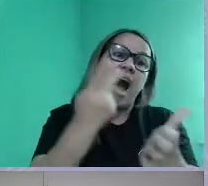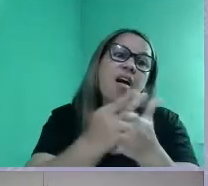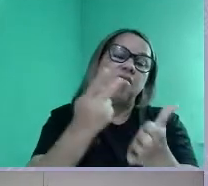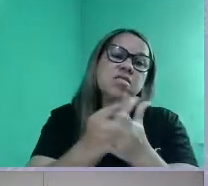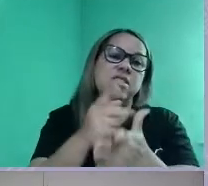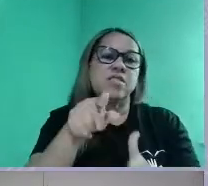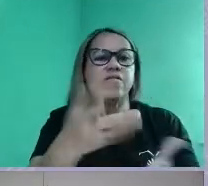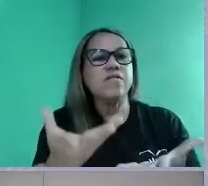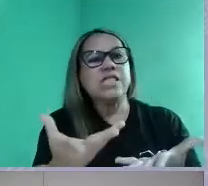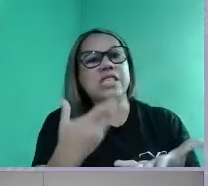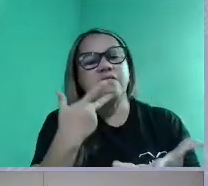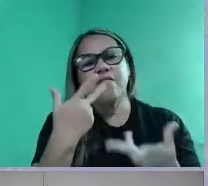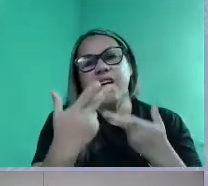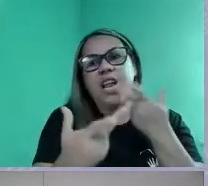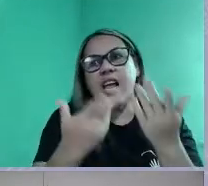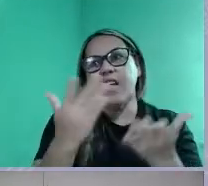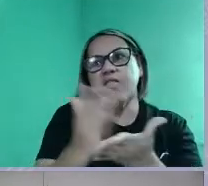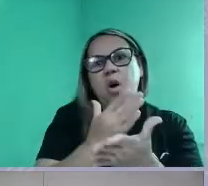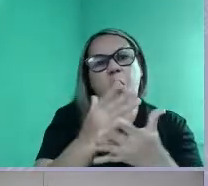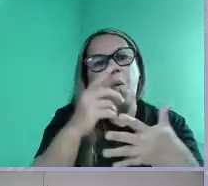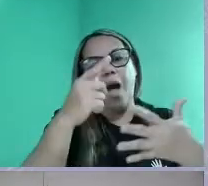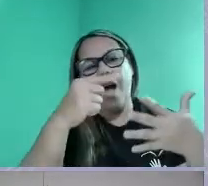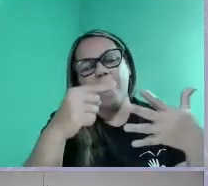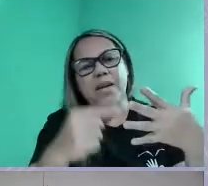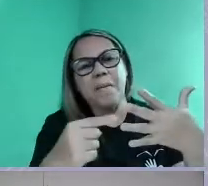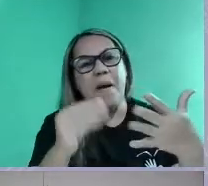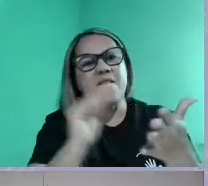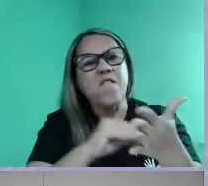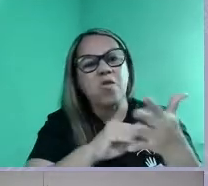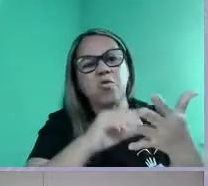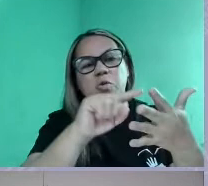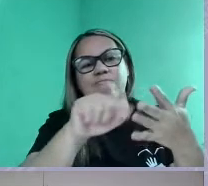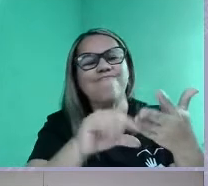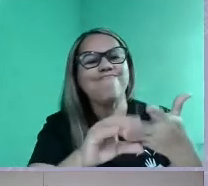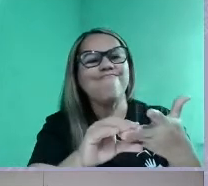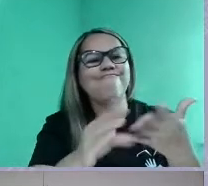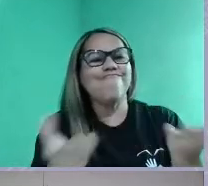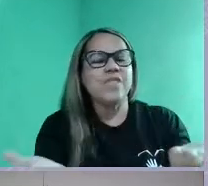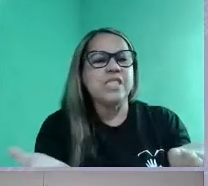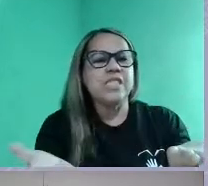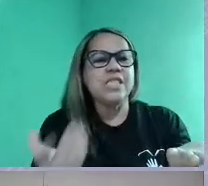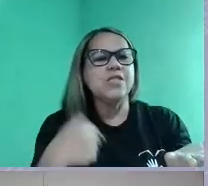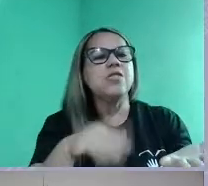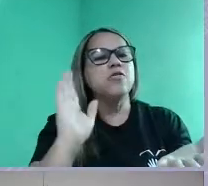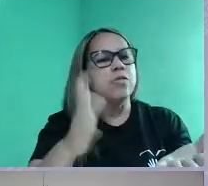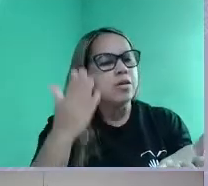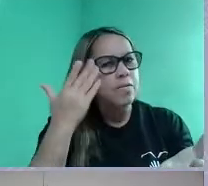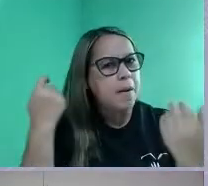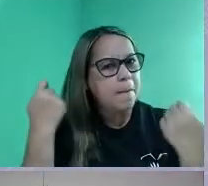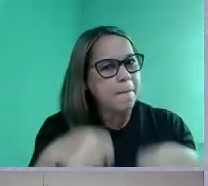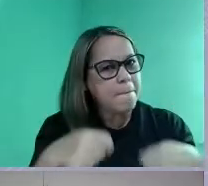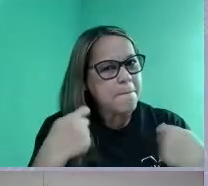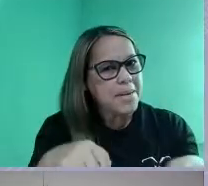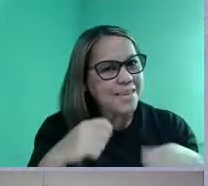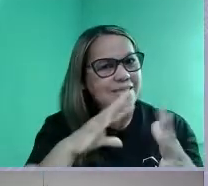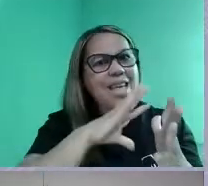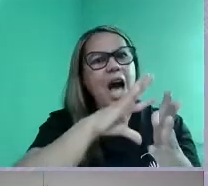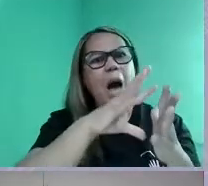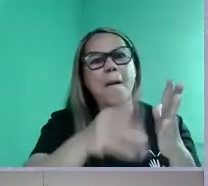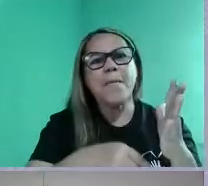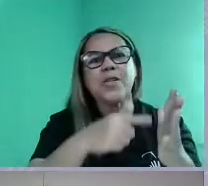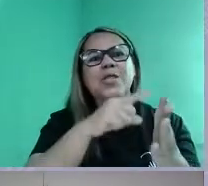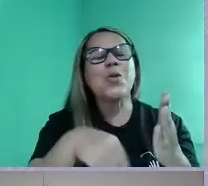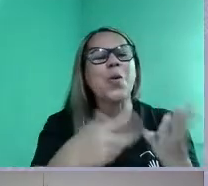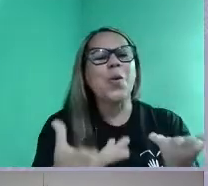terem falado de um aspecto, mas não terem falado de outro, certo? E aí a gente já sabe que tem que realmente abordar esses aspectos.